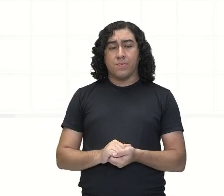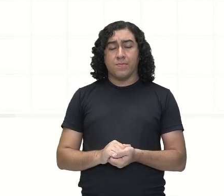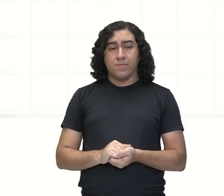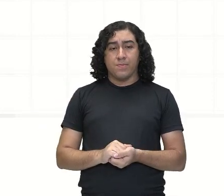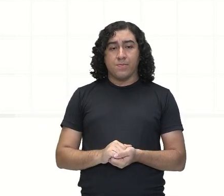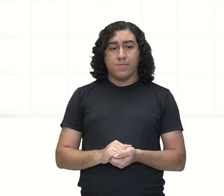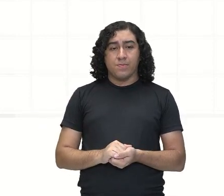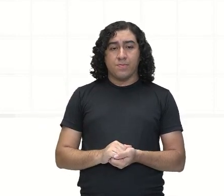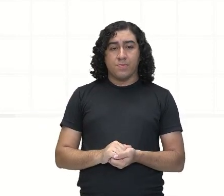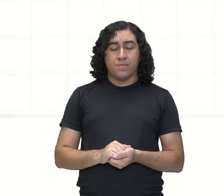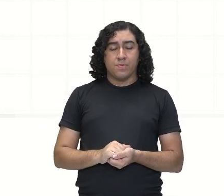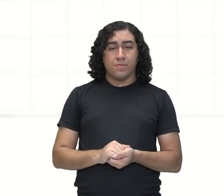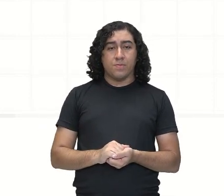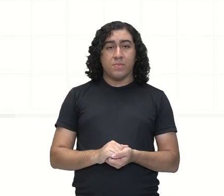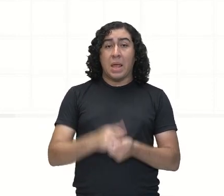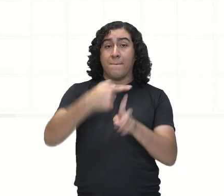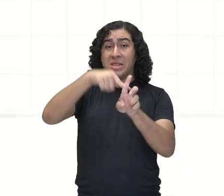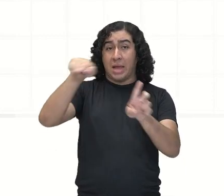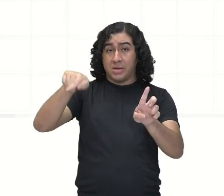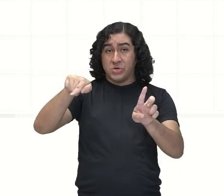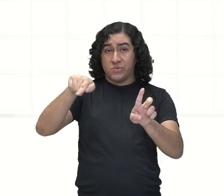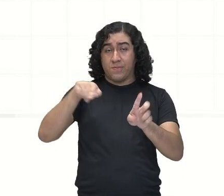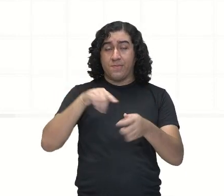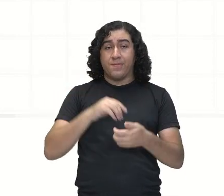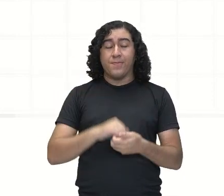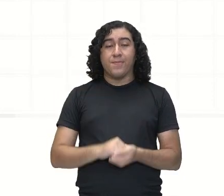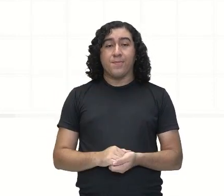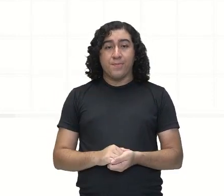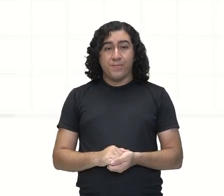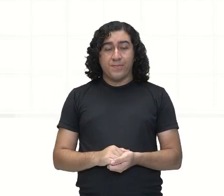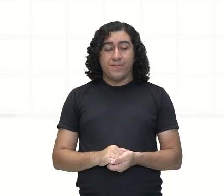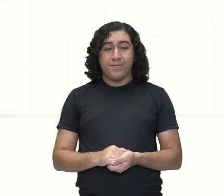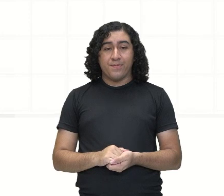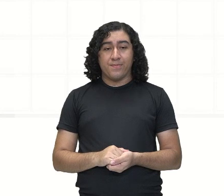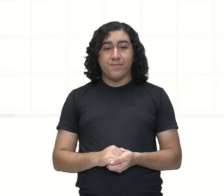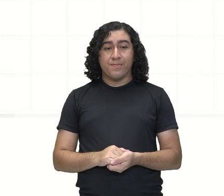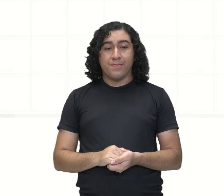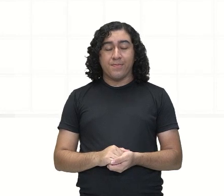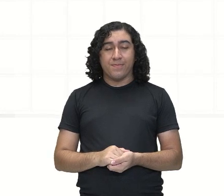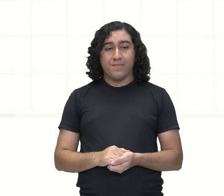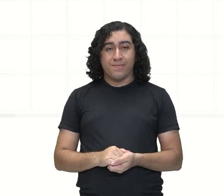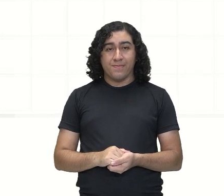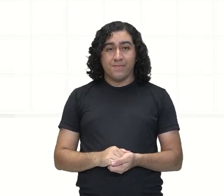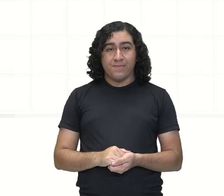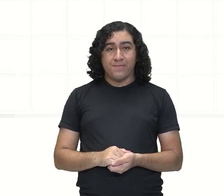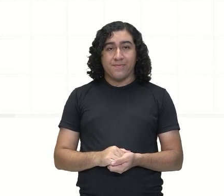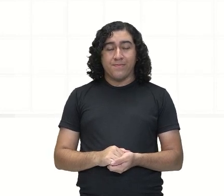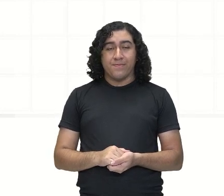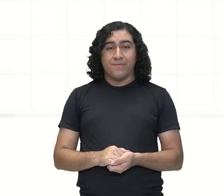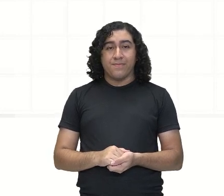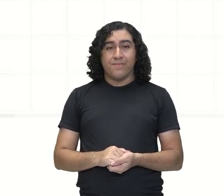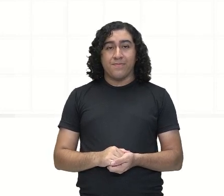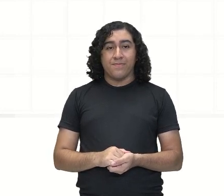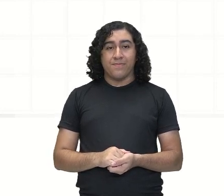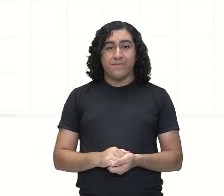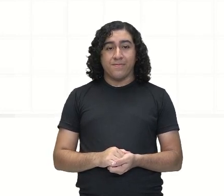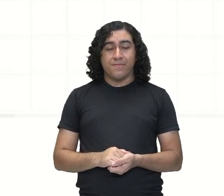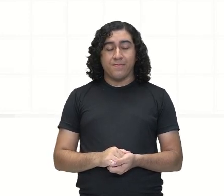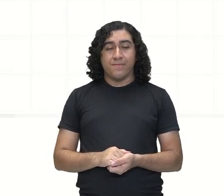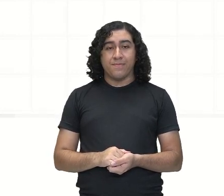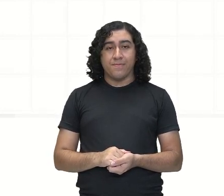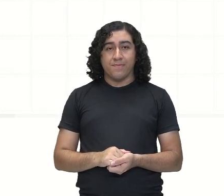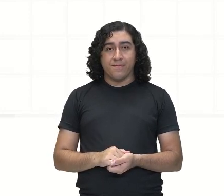a extremidade. Ele é o quê? A metade, né?